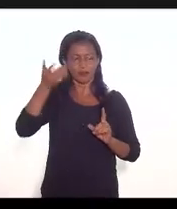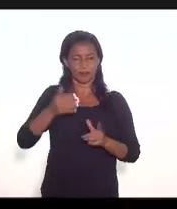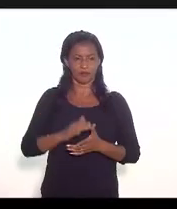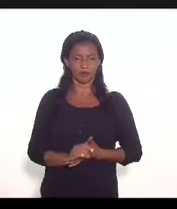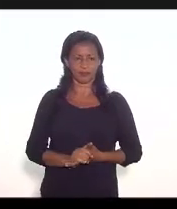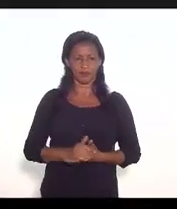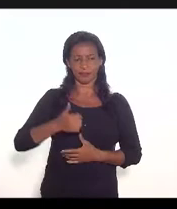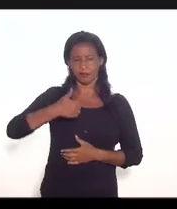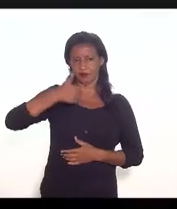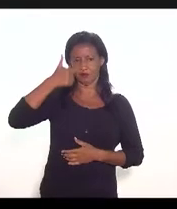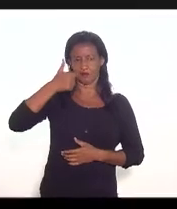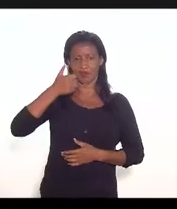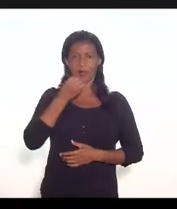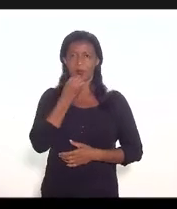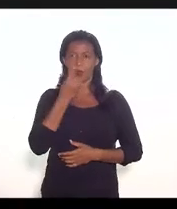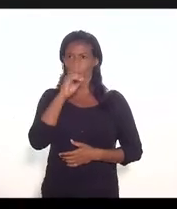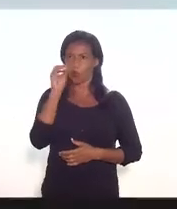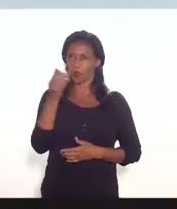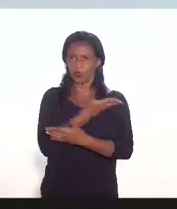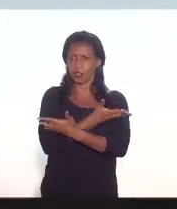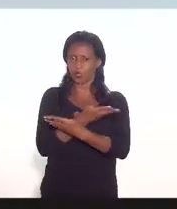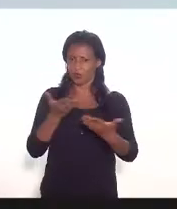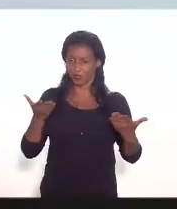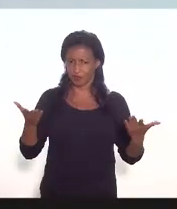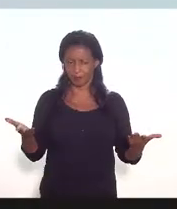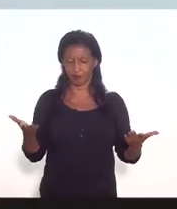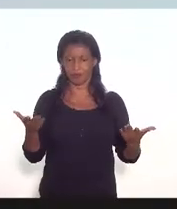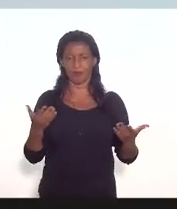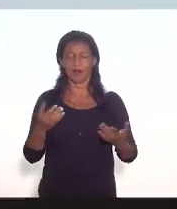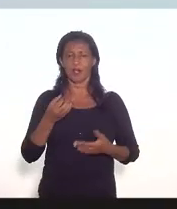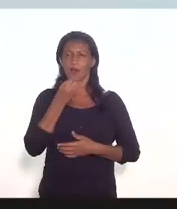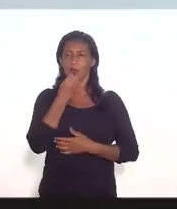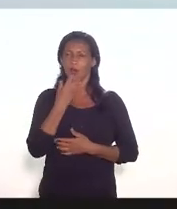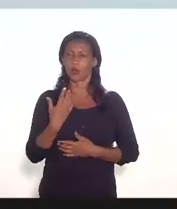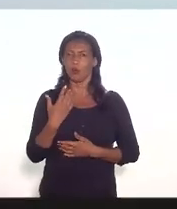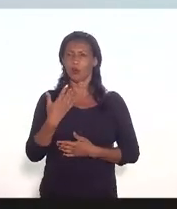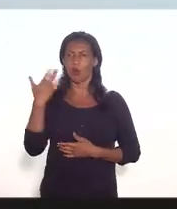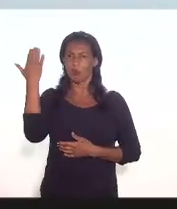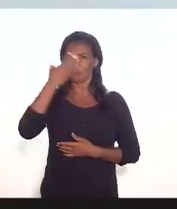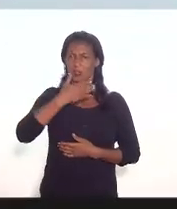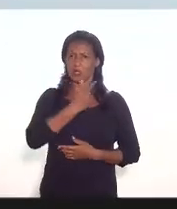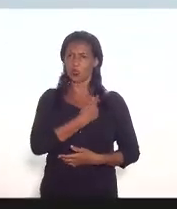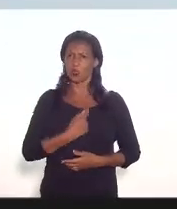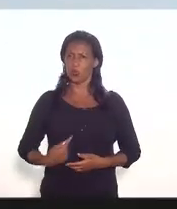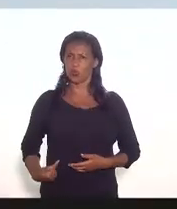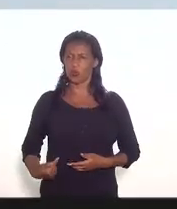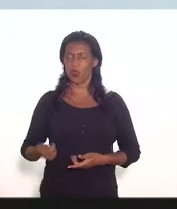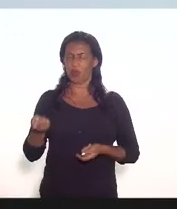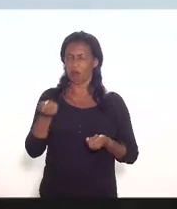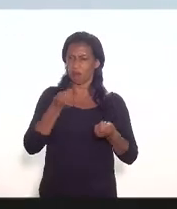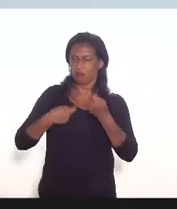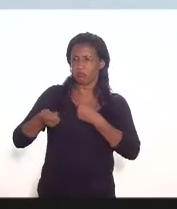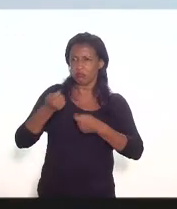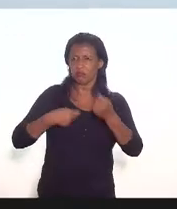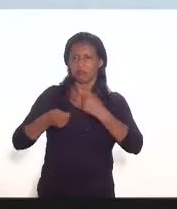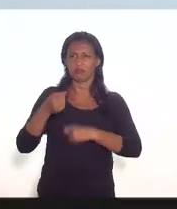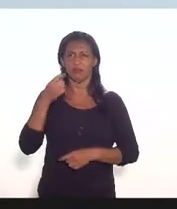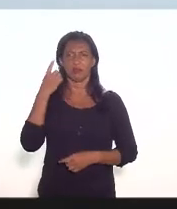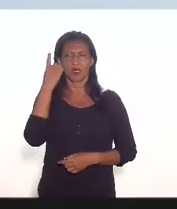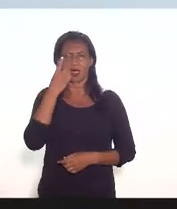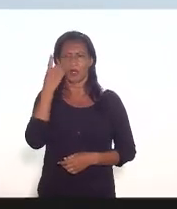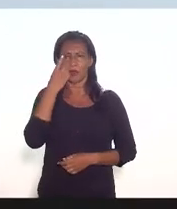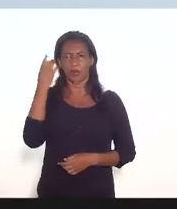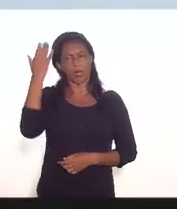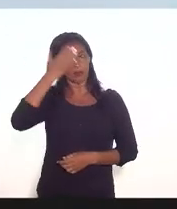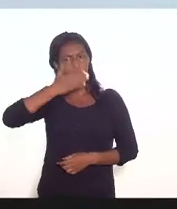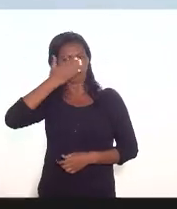Primeiramente desejar um bom dia a todos é muito bom ver aqui a presença do governo setores econômicos os deputados aqui presentes eu gostaria